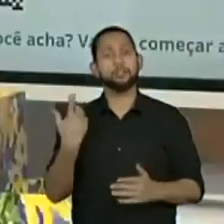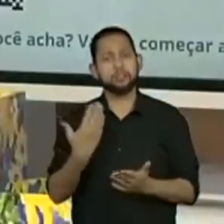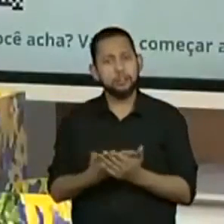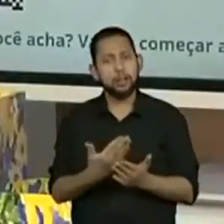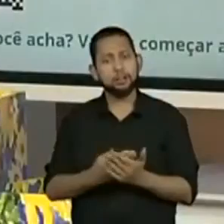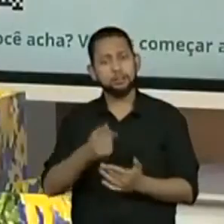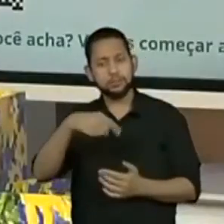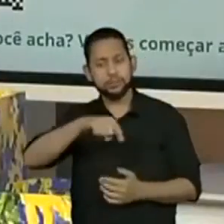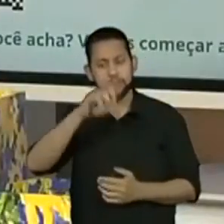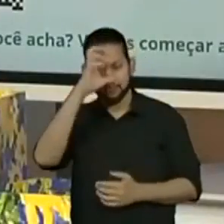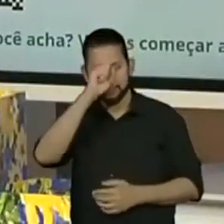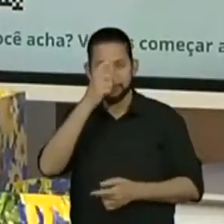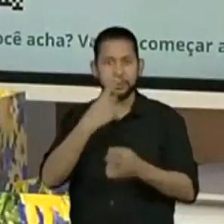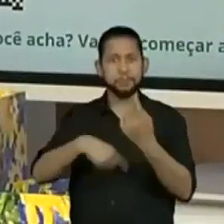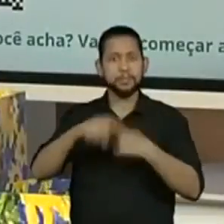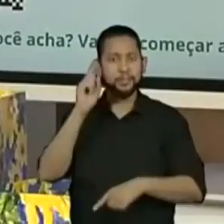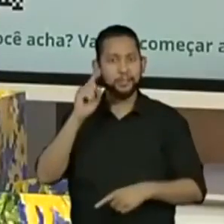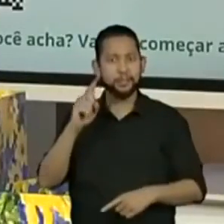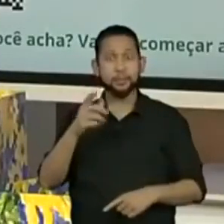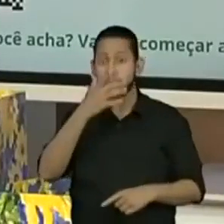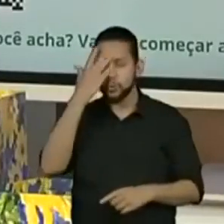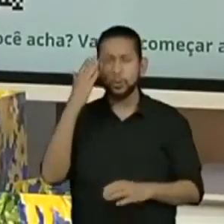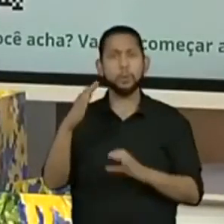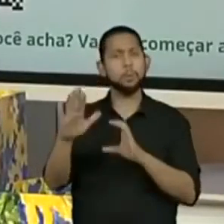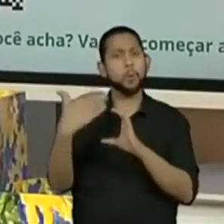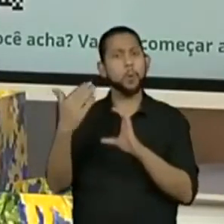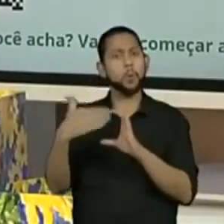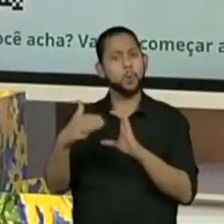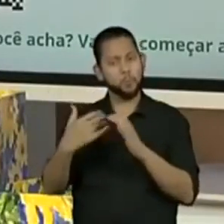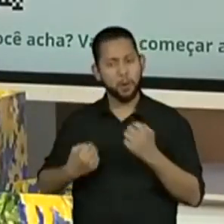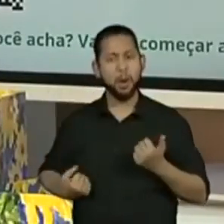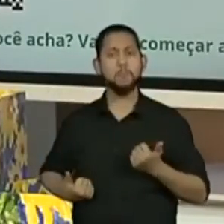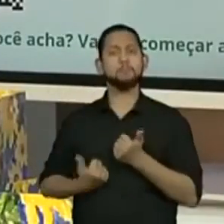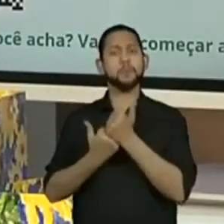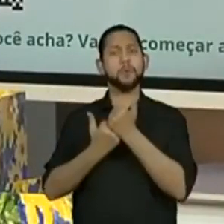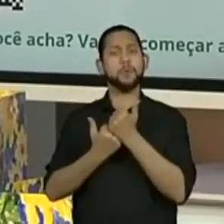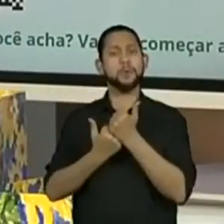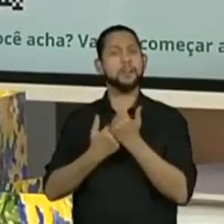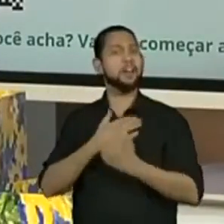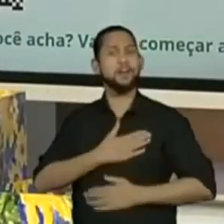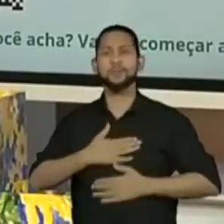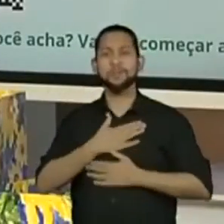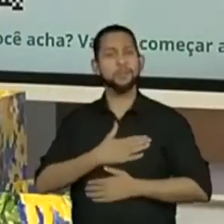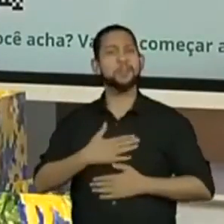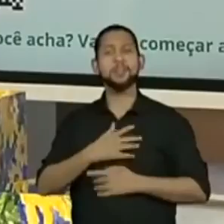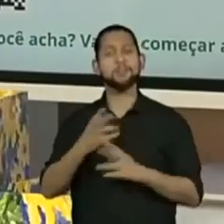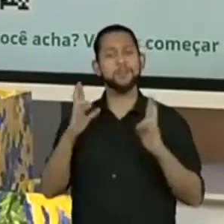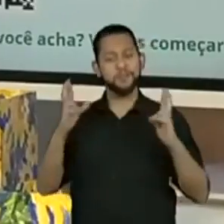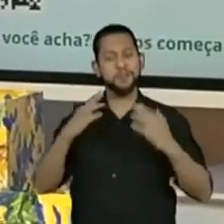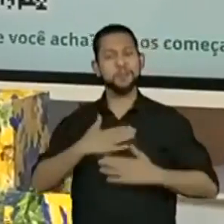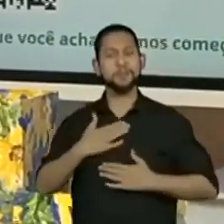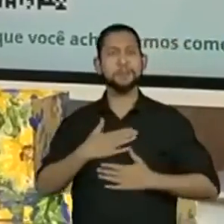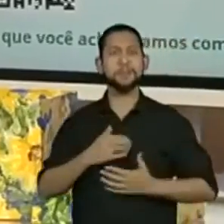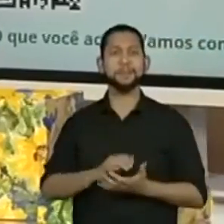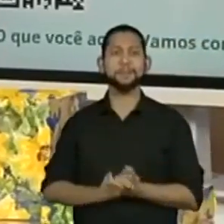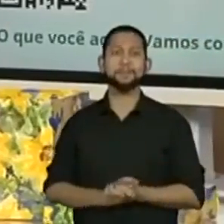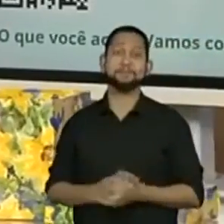aulas. Ontem eu recebi várias mensagens de apoio nas redes sociais. Adorei ver. Até porque,